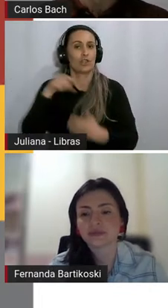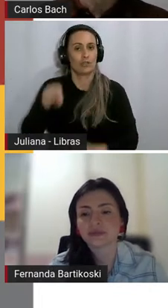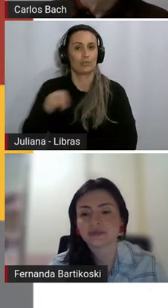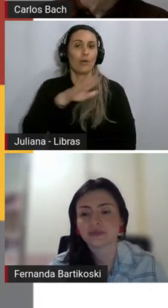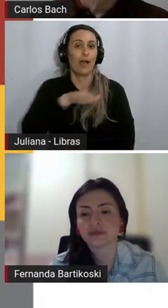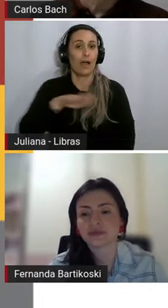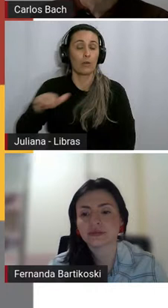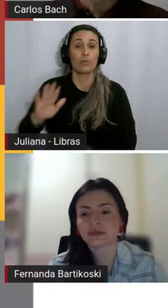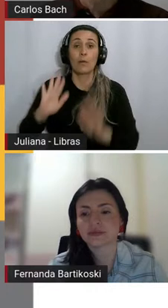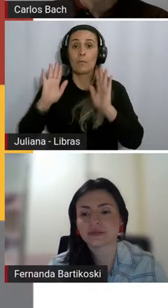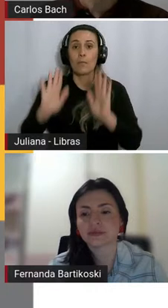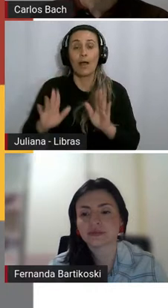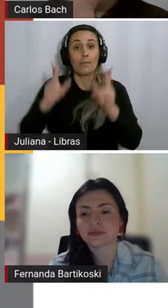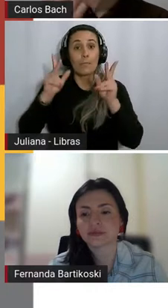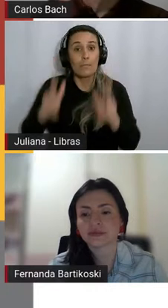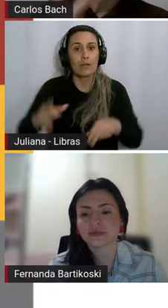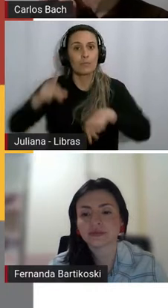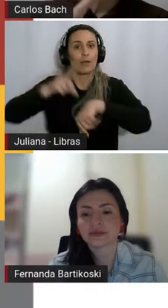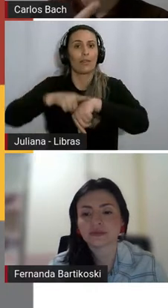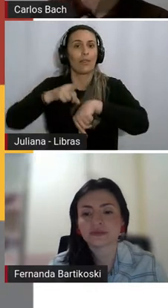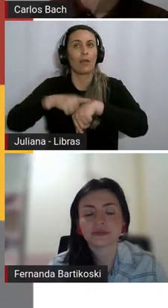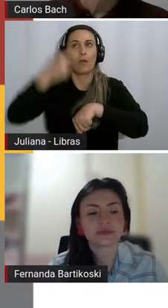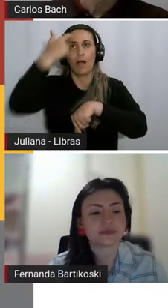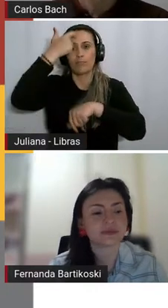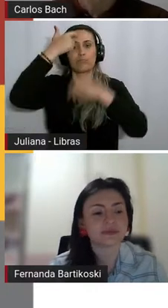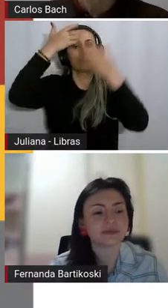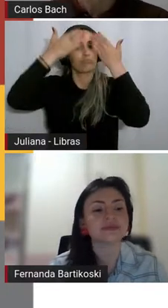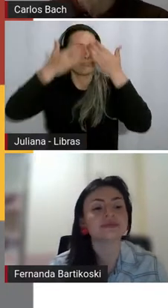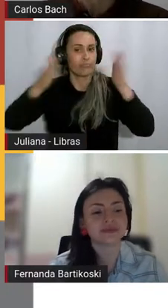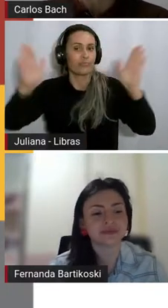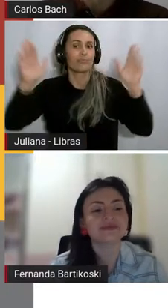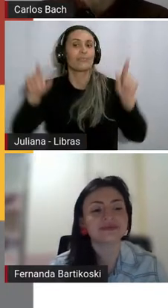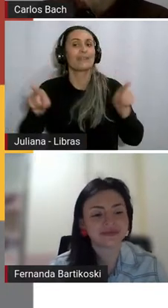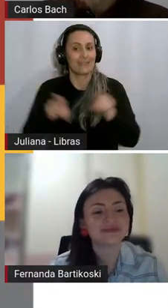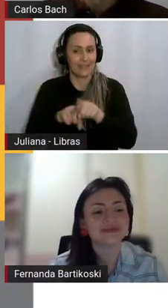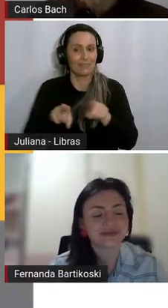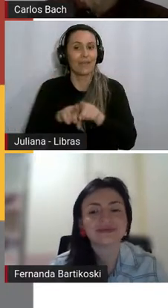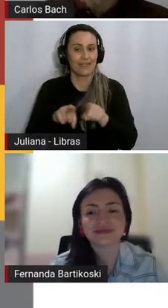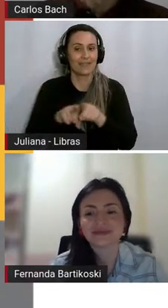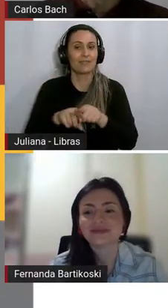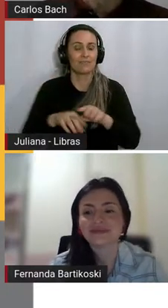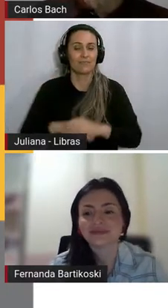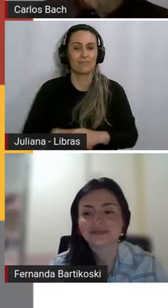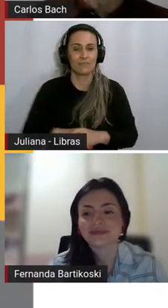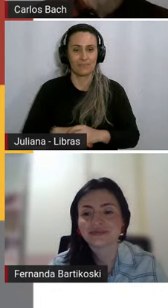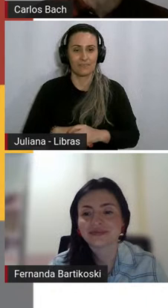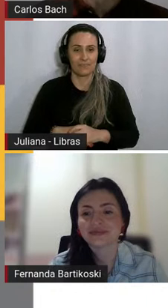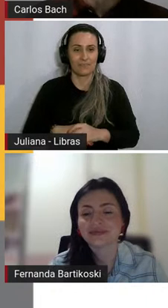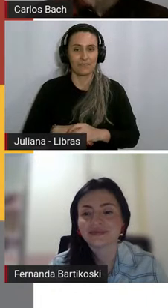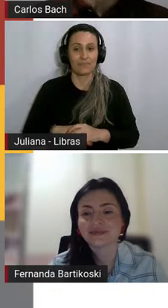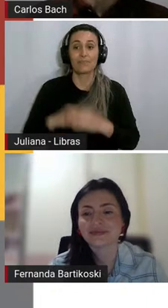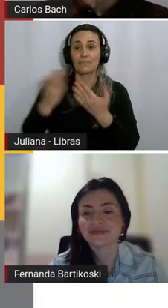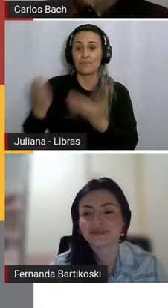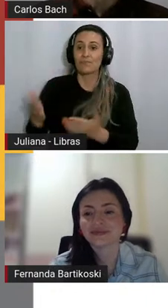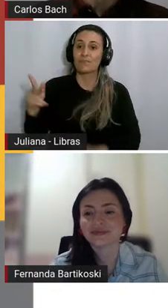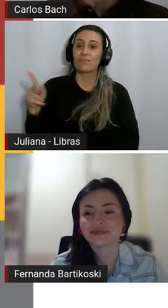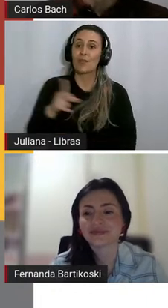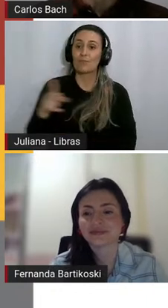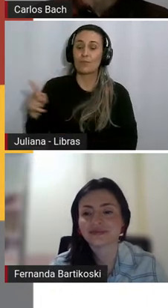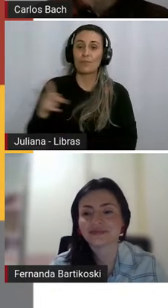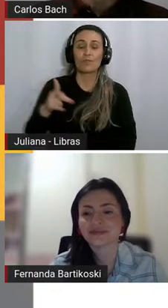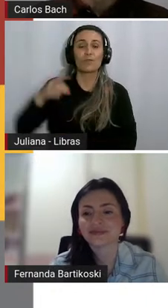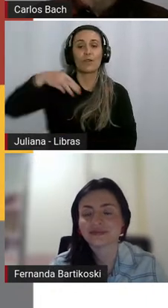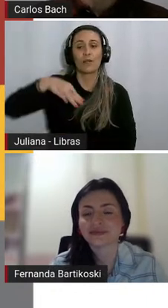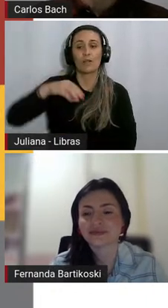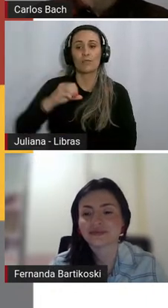ir ampliando esse horizonte deles. A gente vai falar sobre isso também hoje. Temos a professora Morgana Porto. Temos